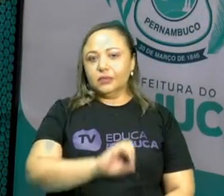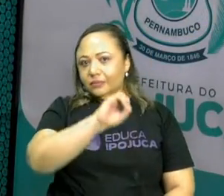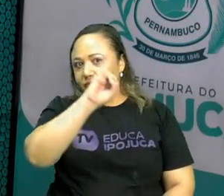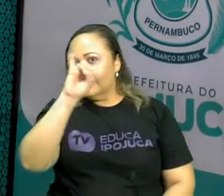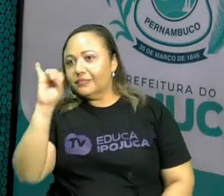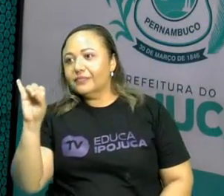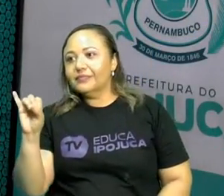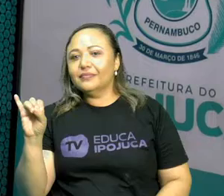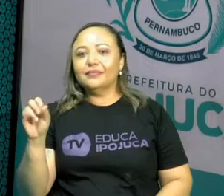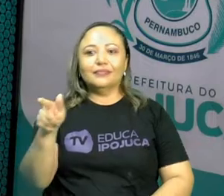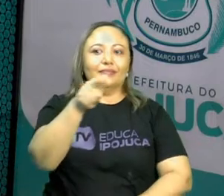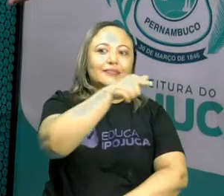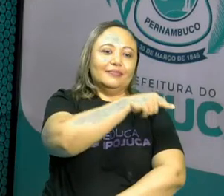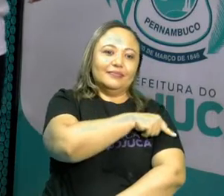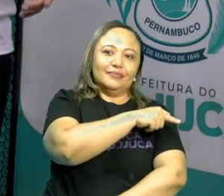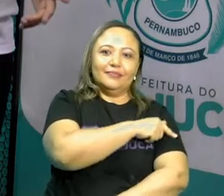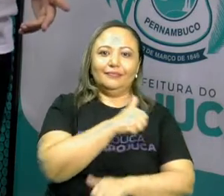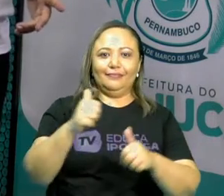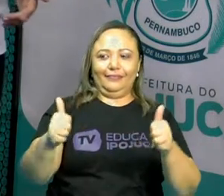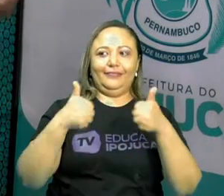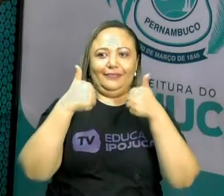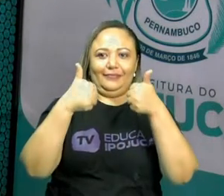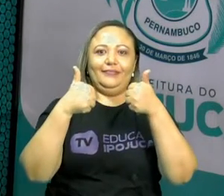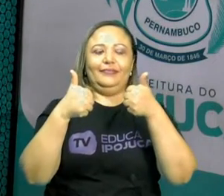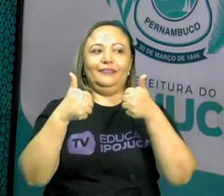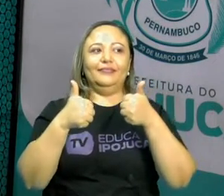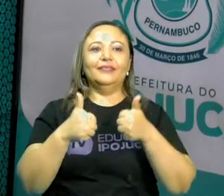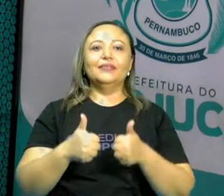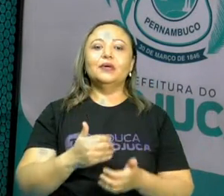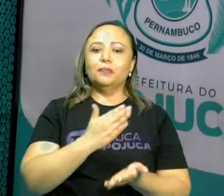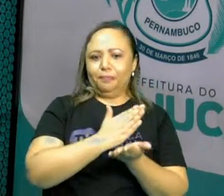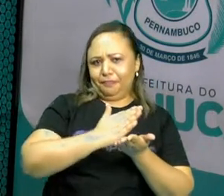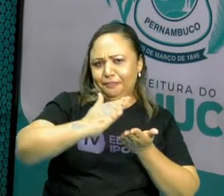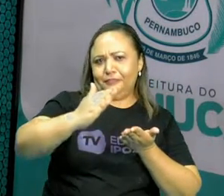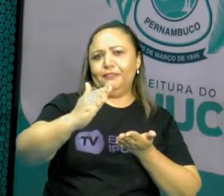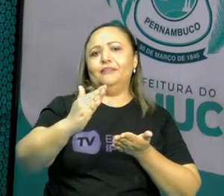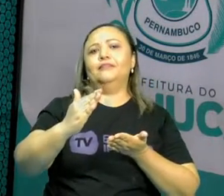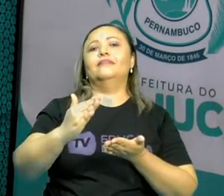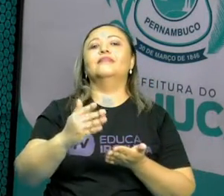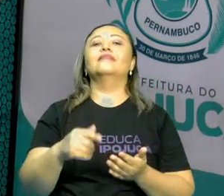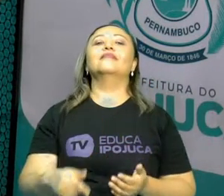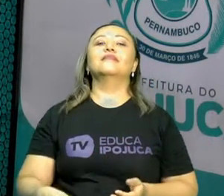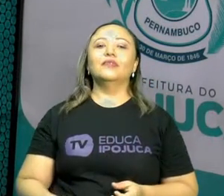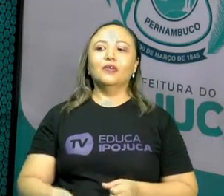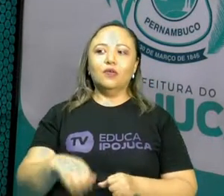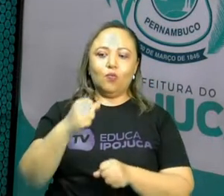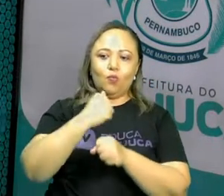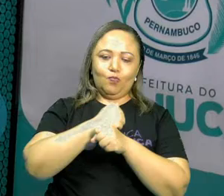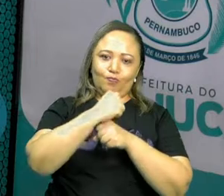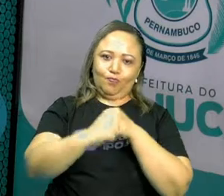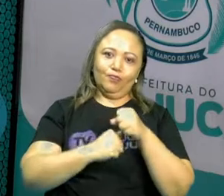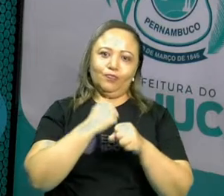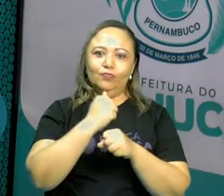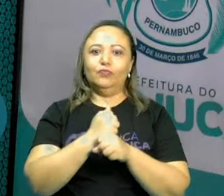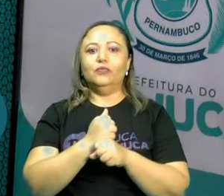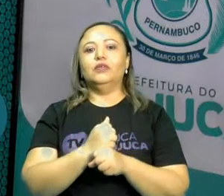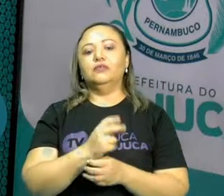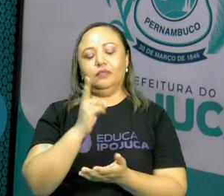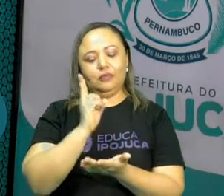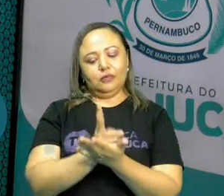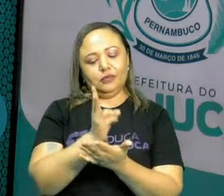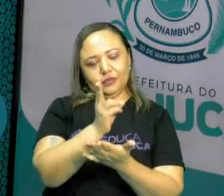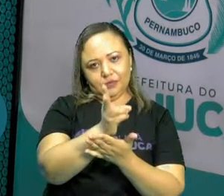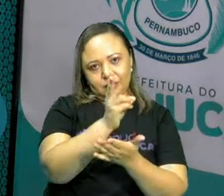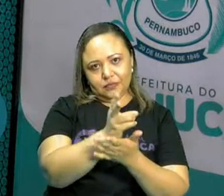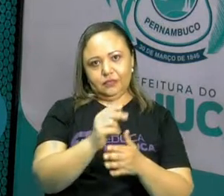Olá, sétimo ano, tudo bem? Pois é, iniciando mais um encontro e a gente ainda vai continuar falando de número,